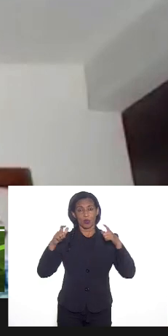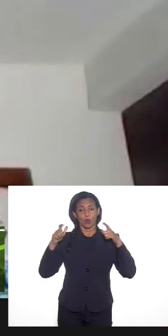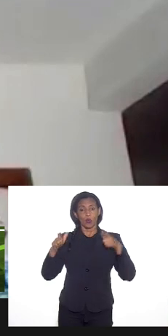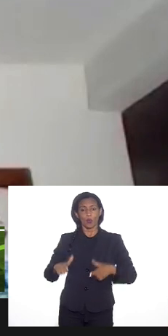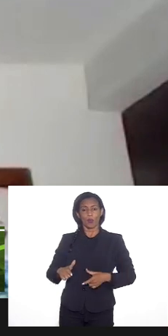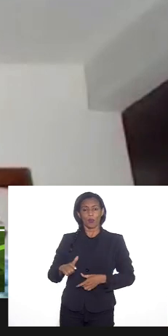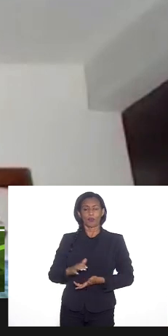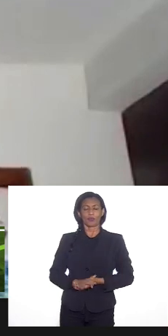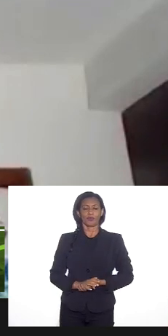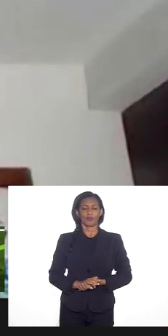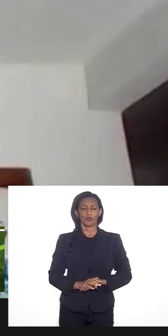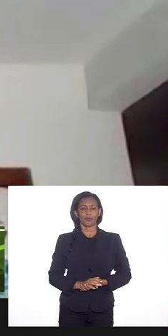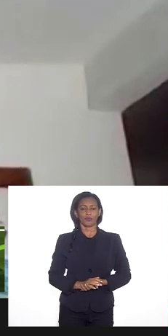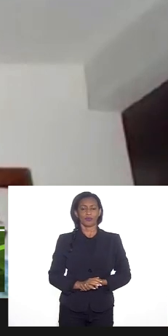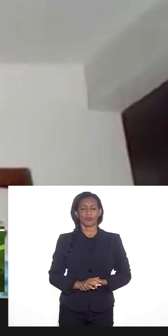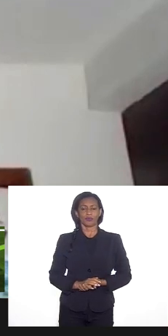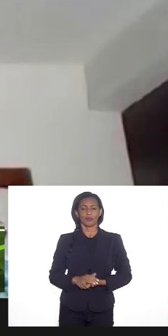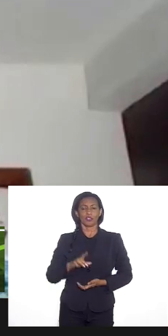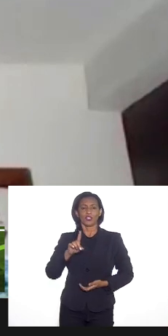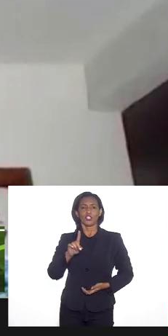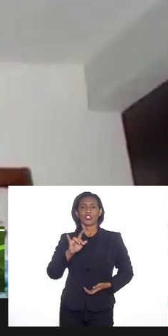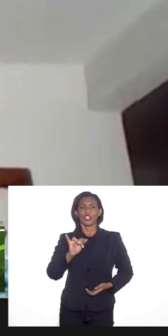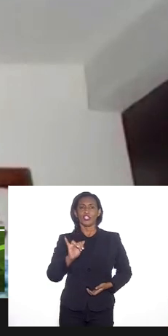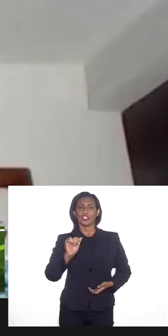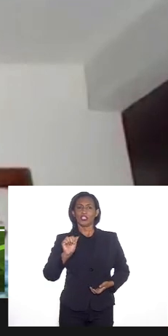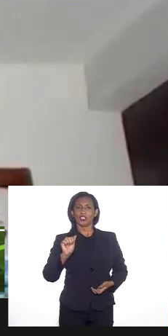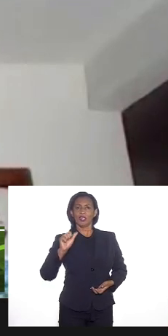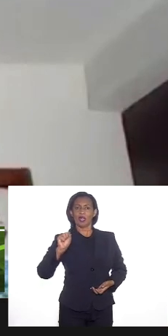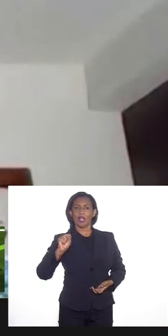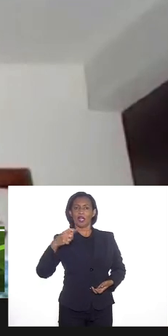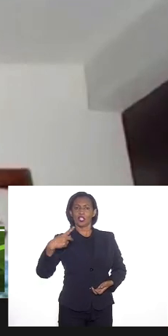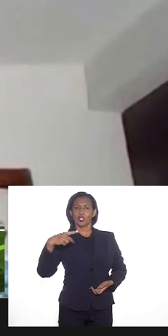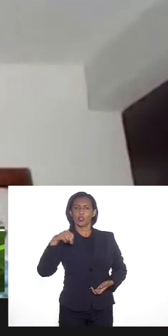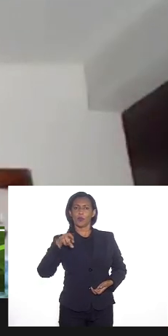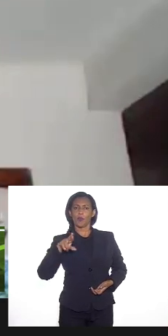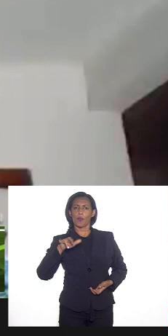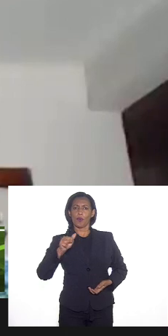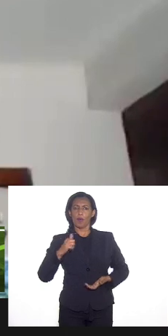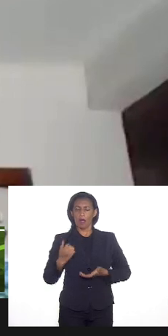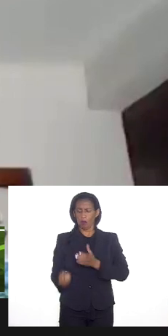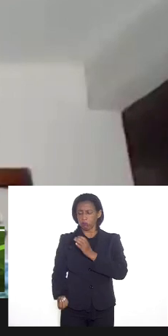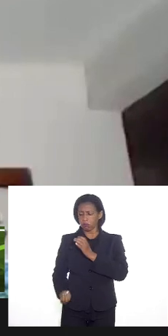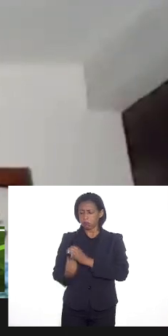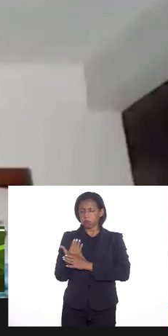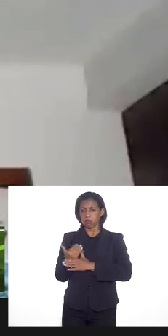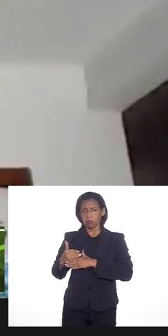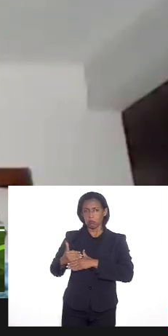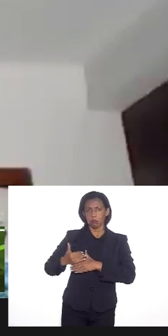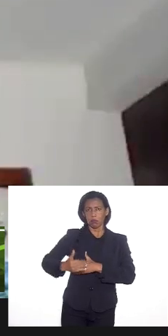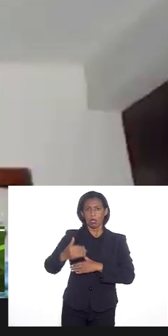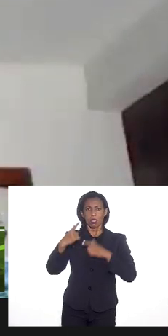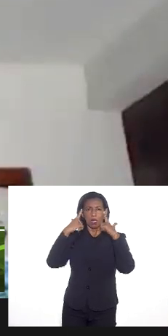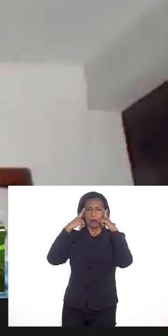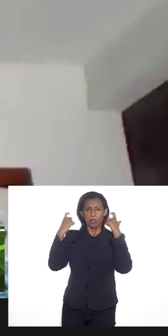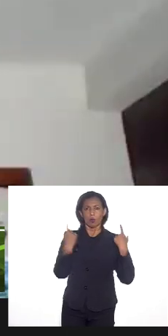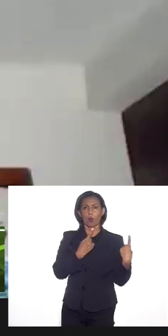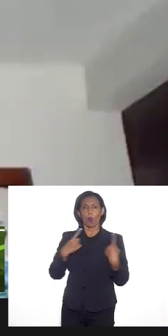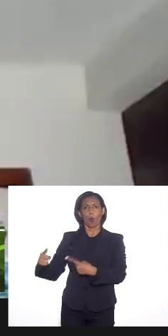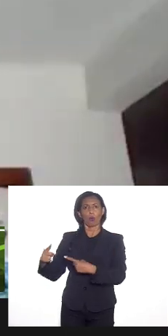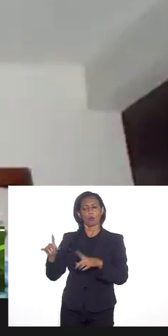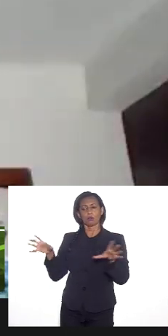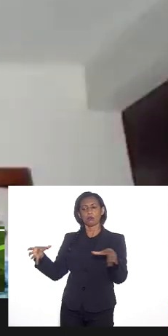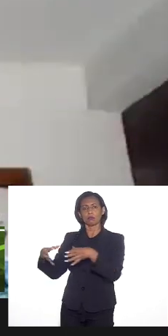a gente sabe muito bem que é uma diáspora criada a partir da violência a essas populações